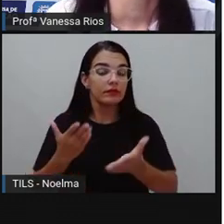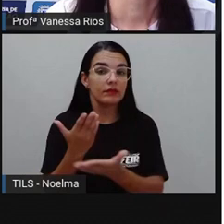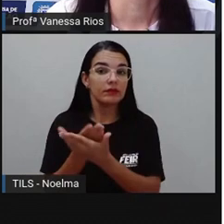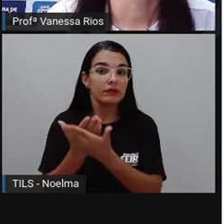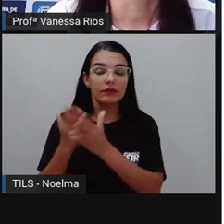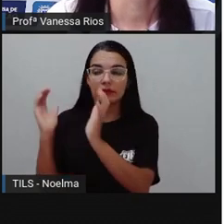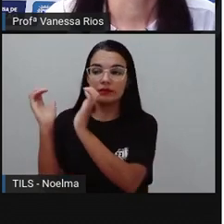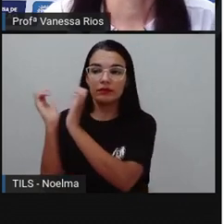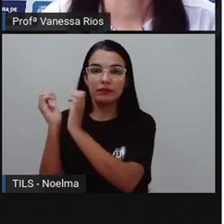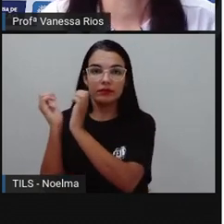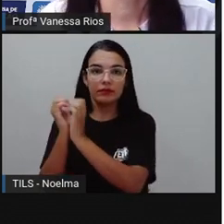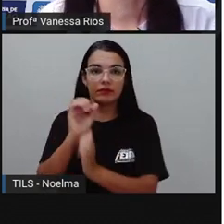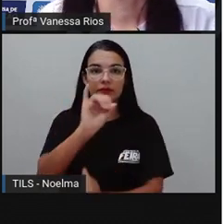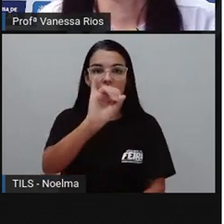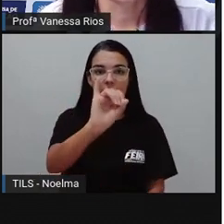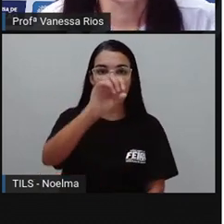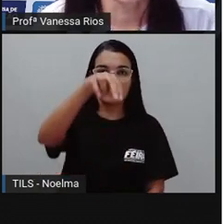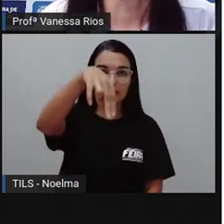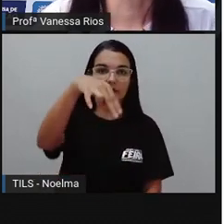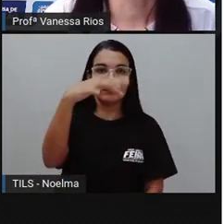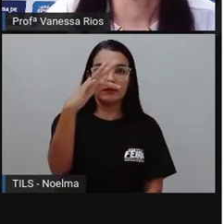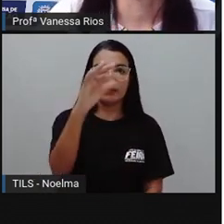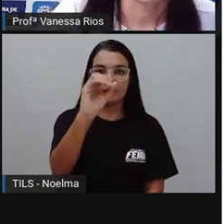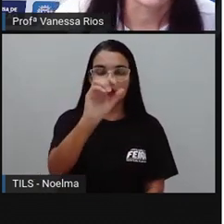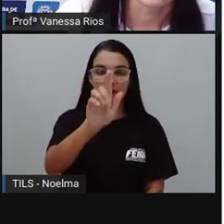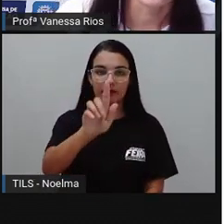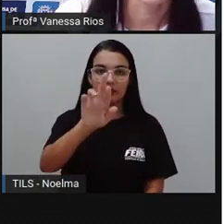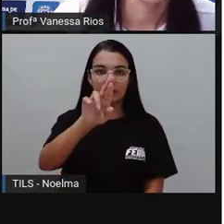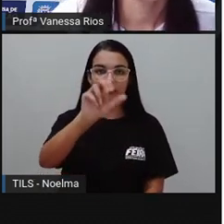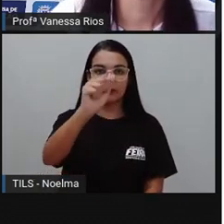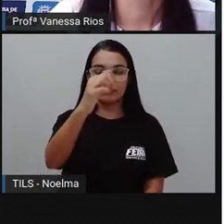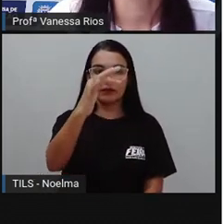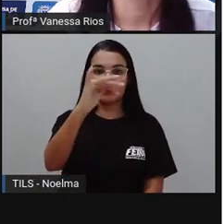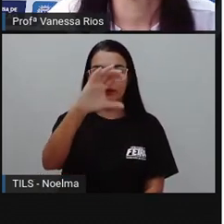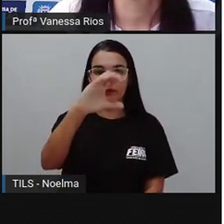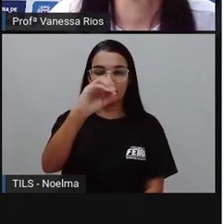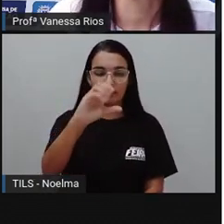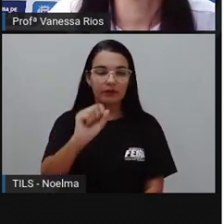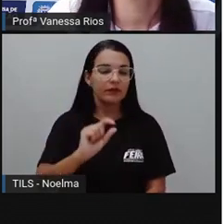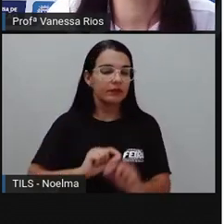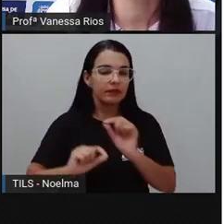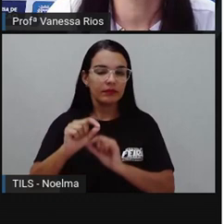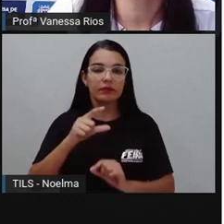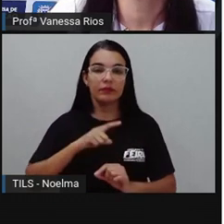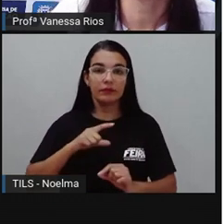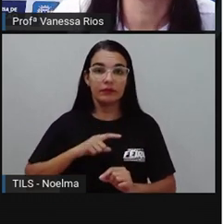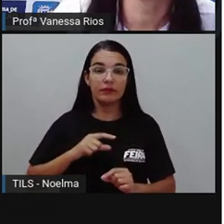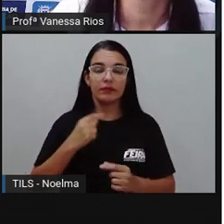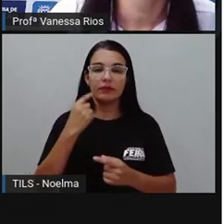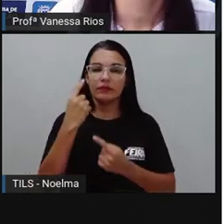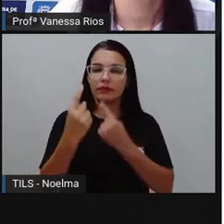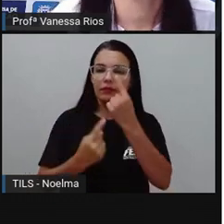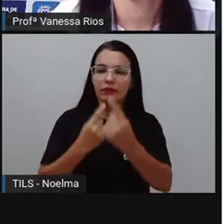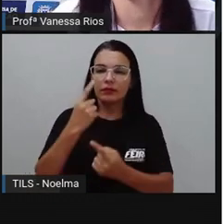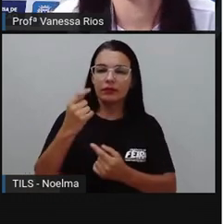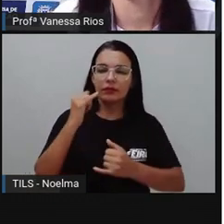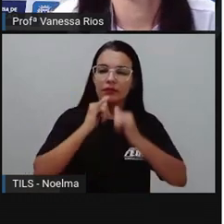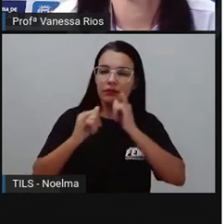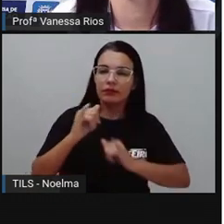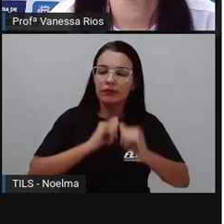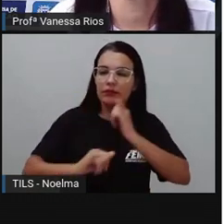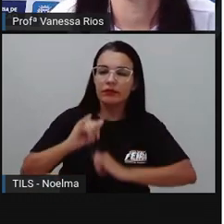e aí traz, além de informações, de palavras, né, algumas imagens nos informando, nos